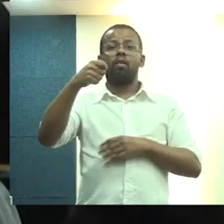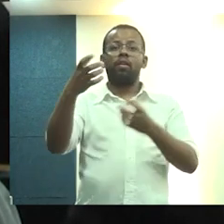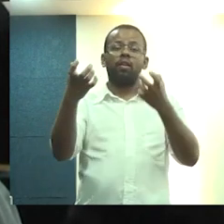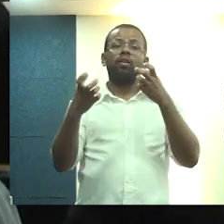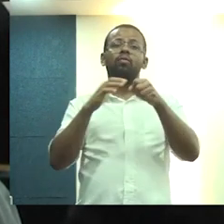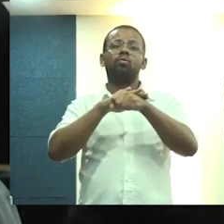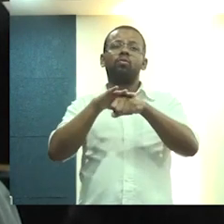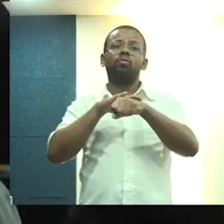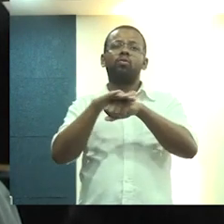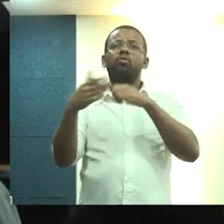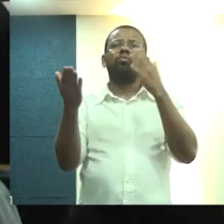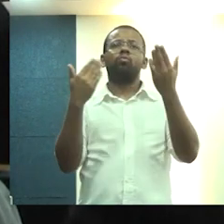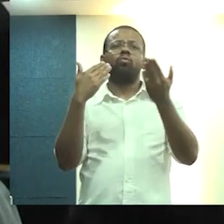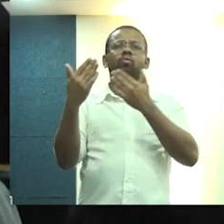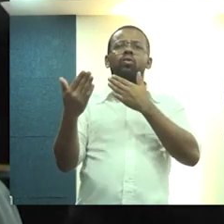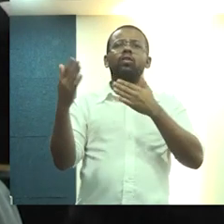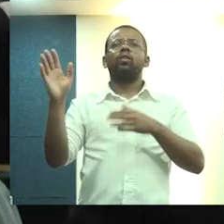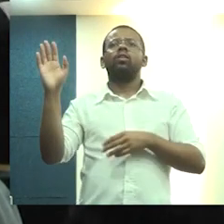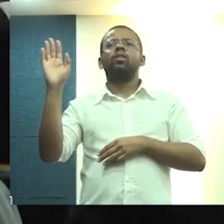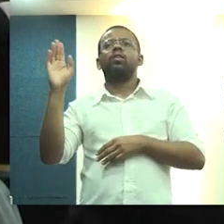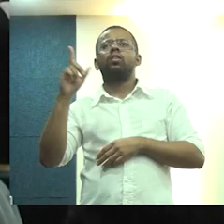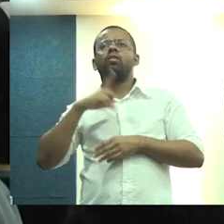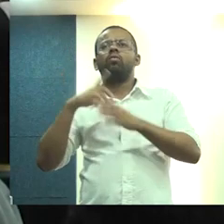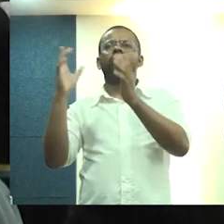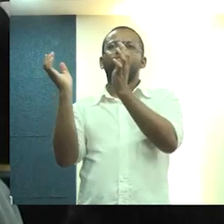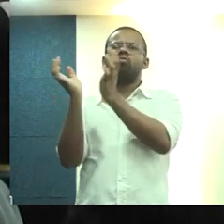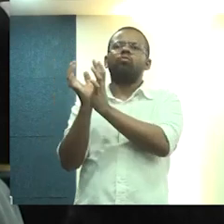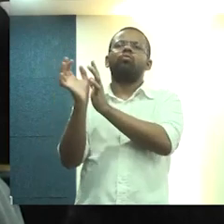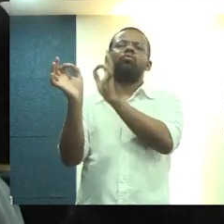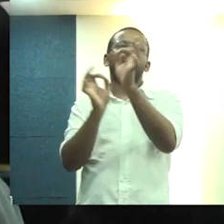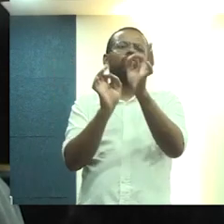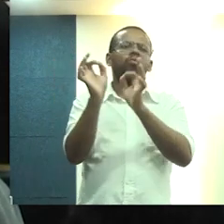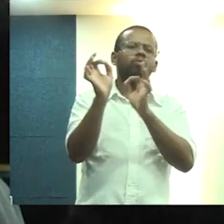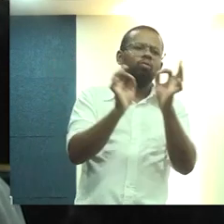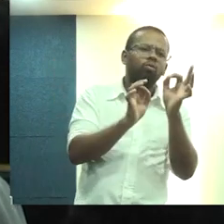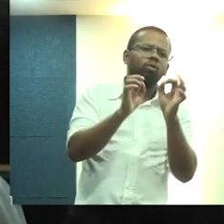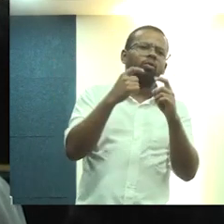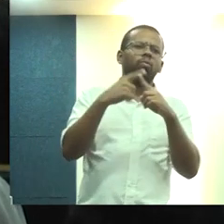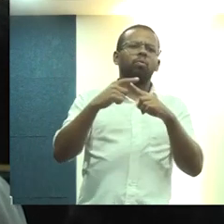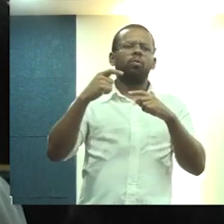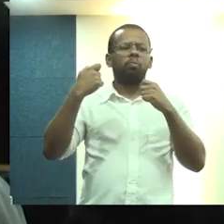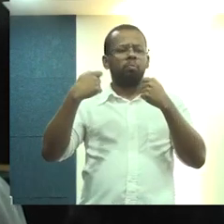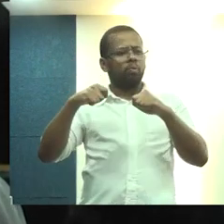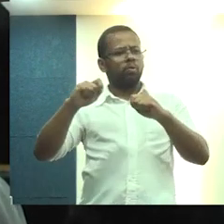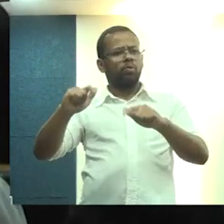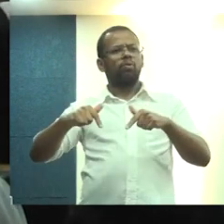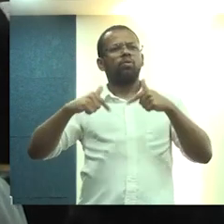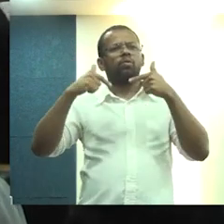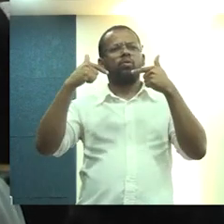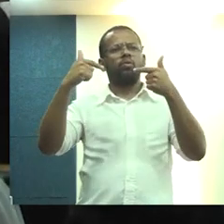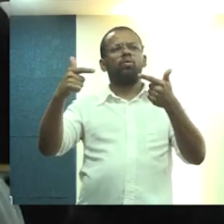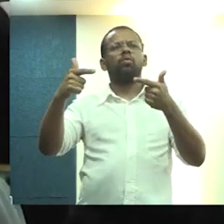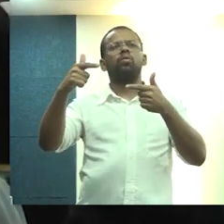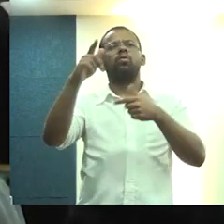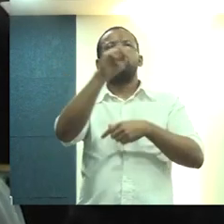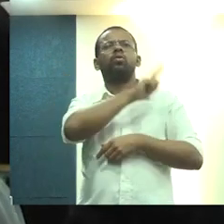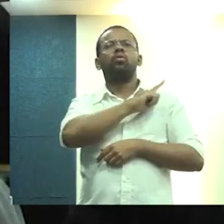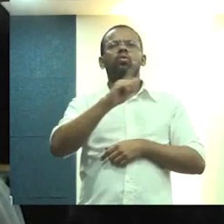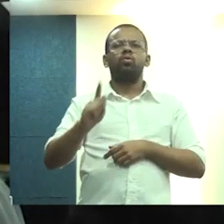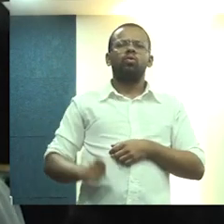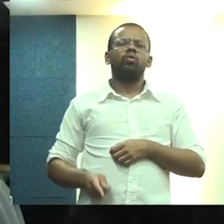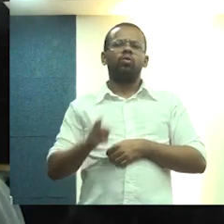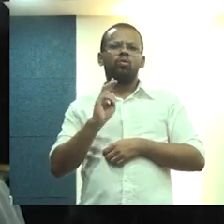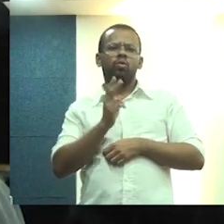na conversa. Estamos entre esquerdas. E nós temos entendido que é hora de fortalecer as frentes que o governo tem